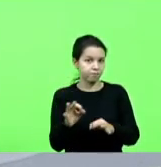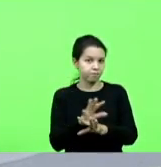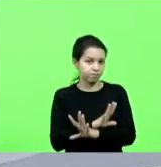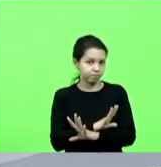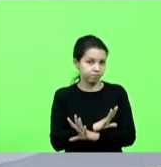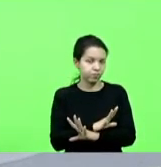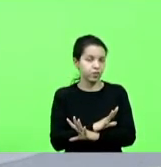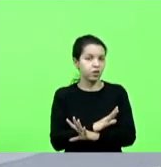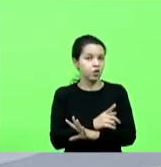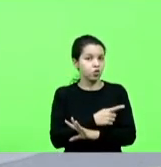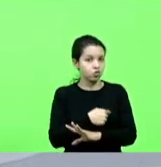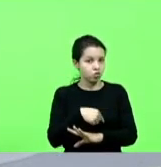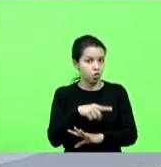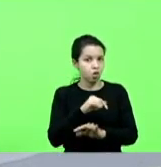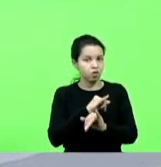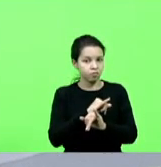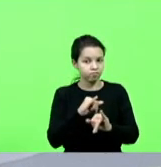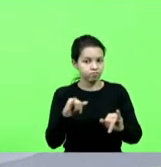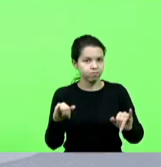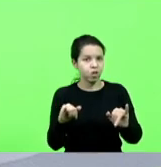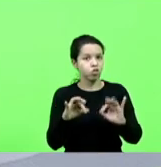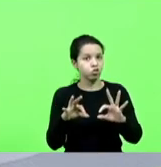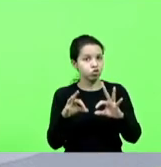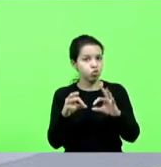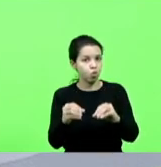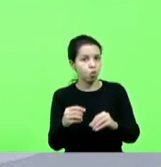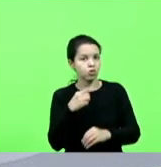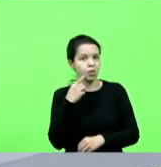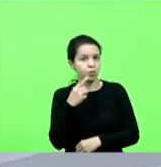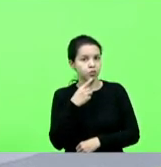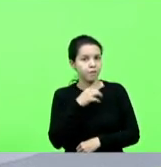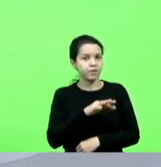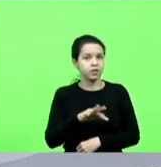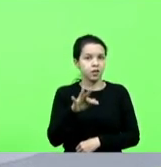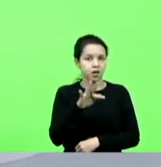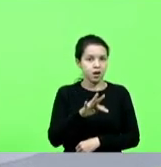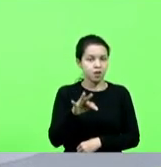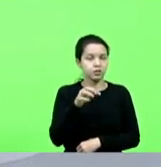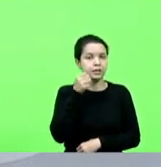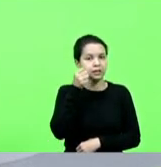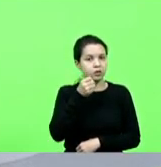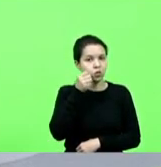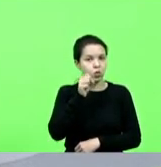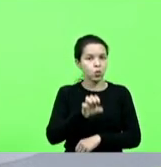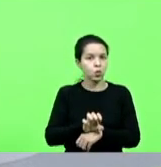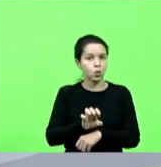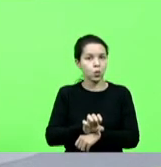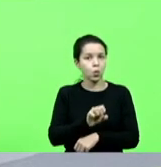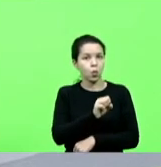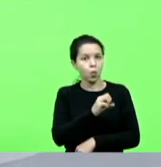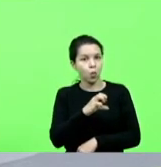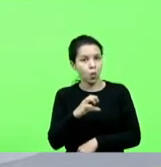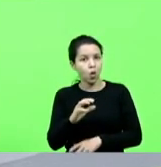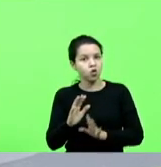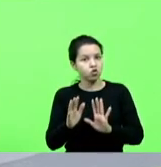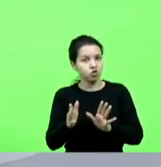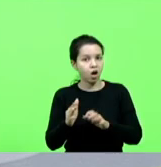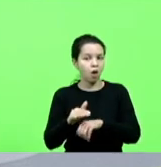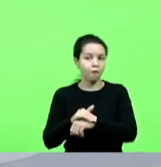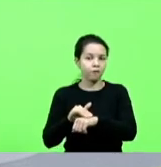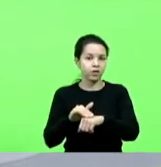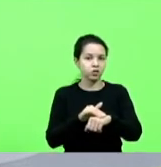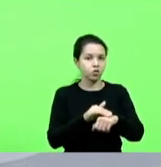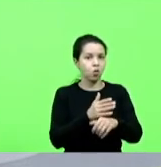esse comunicado a todos os deputados federais e senadores do Estado de Santa Catarina, conversamos também com alguns